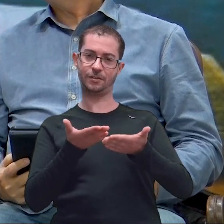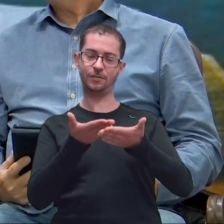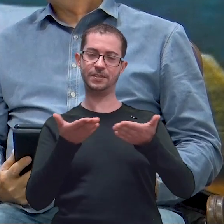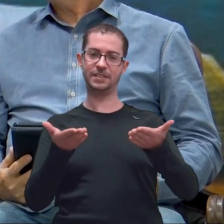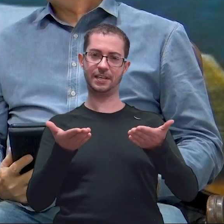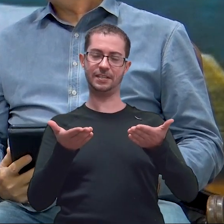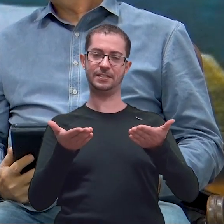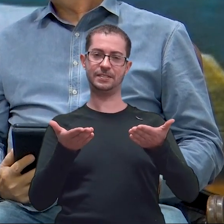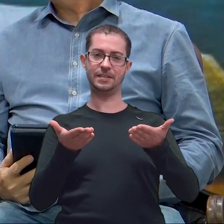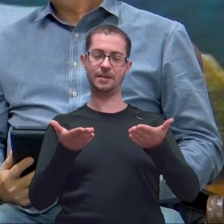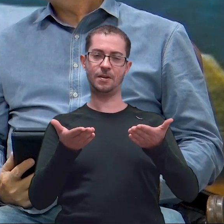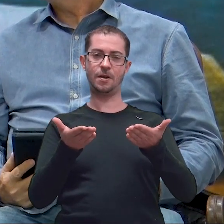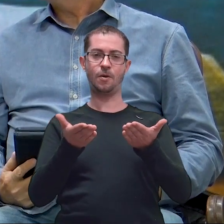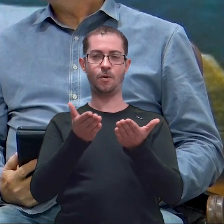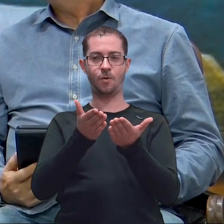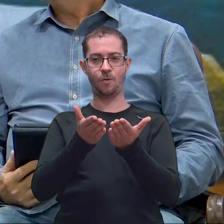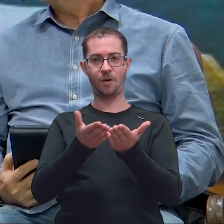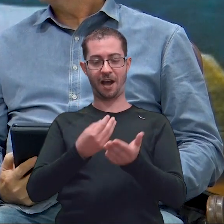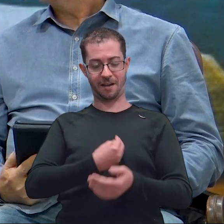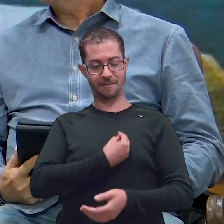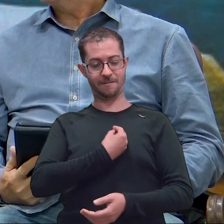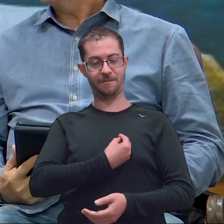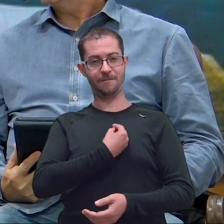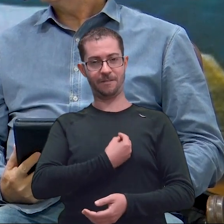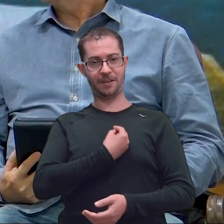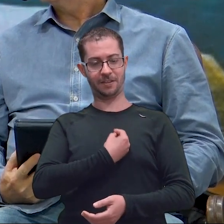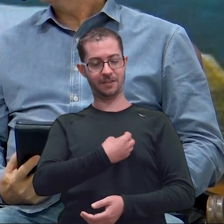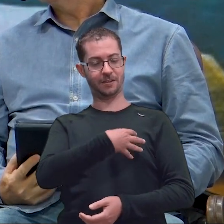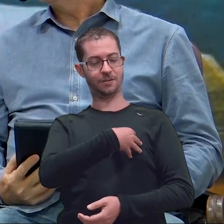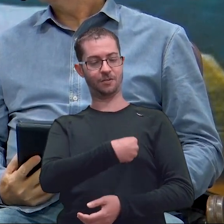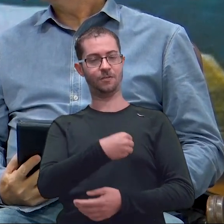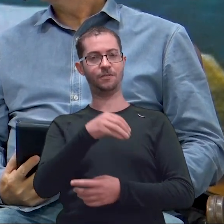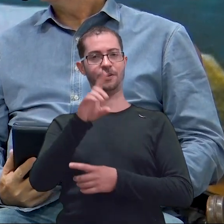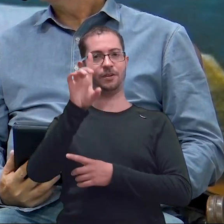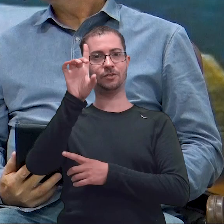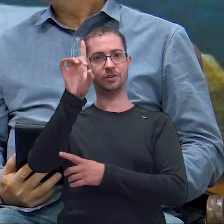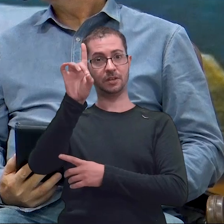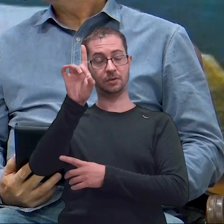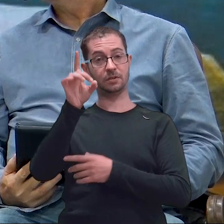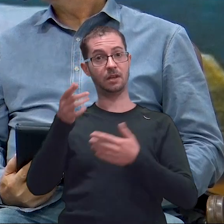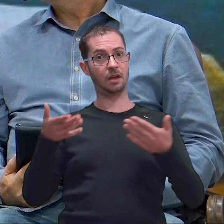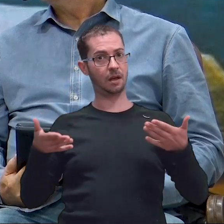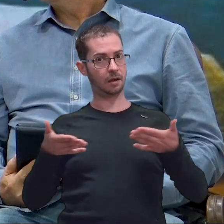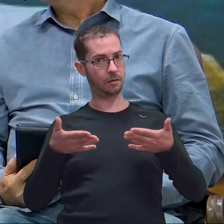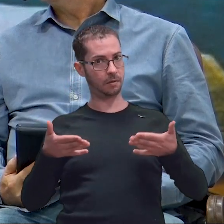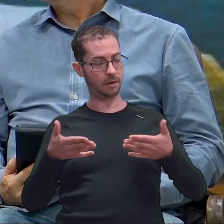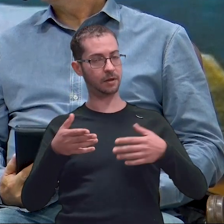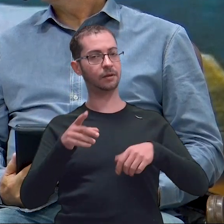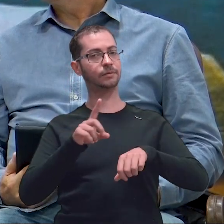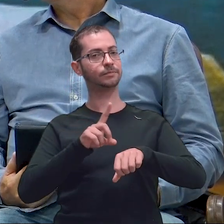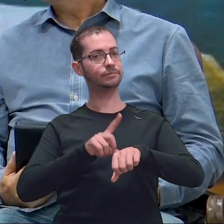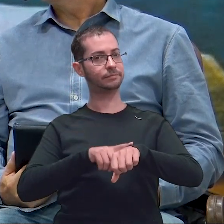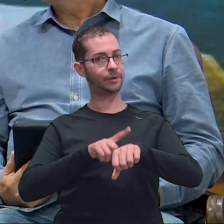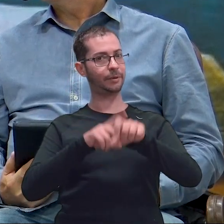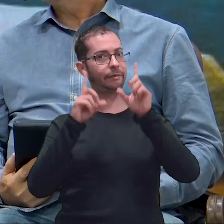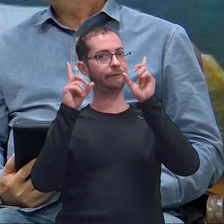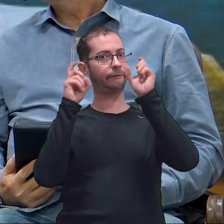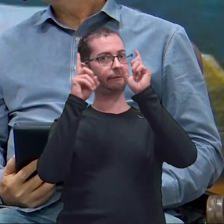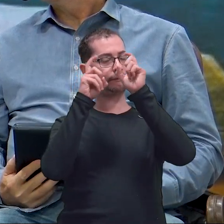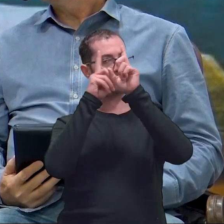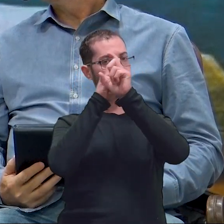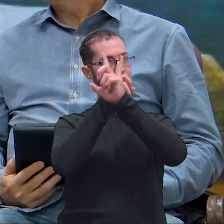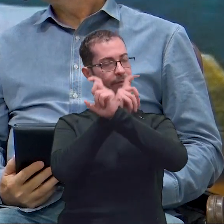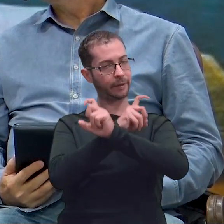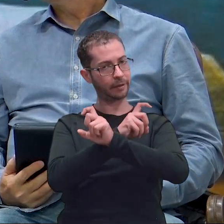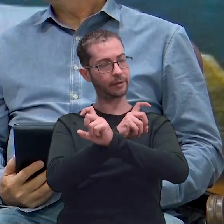o andar do Filho de Deus. Nós estamos vivendo tempos difíceis, tempos de angústias. Essa pandemia tem